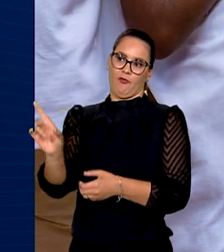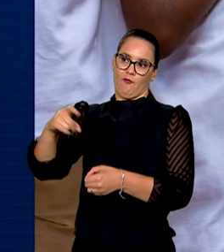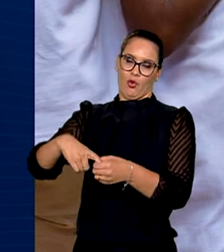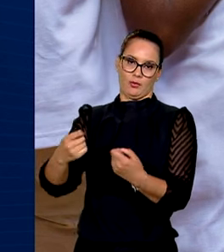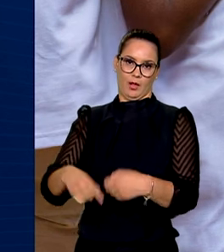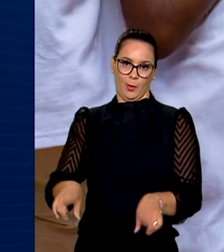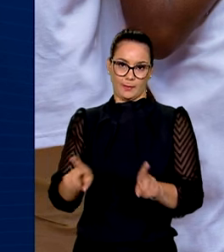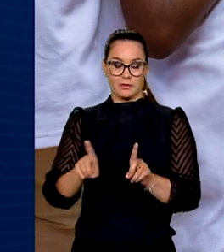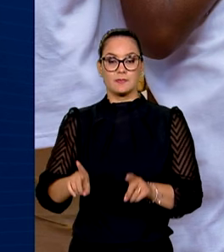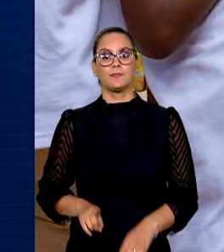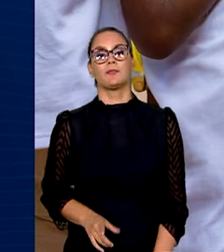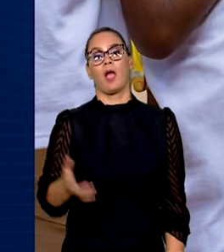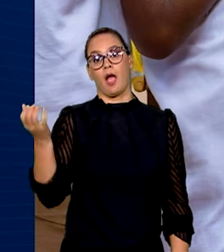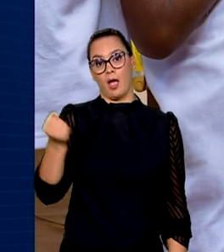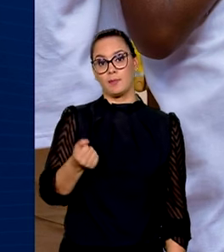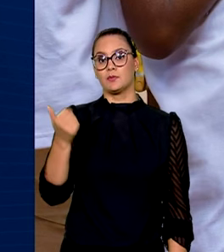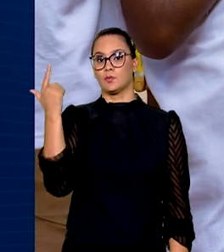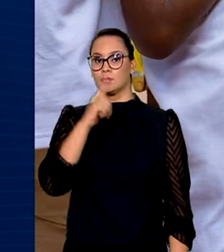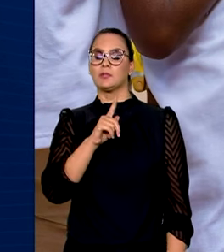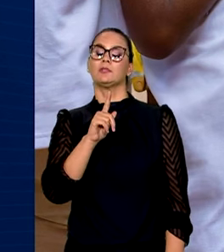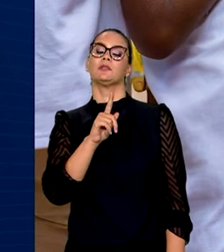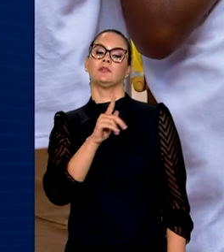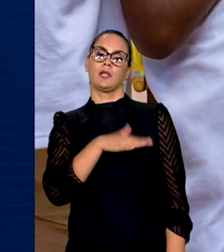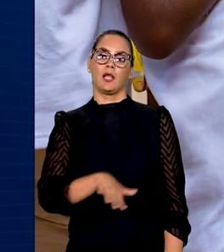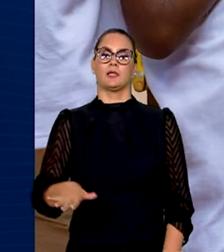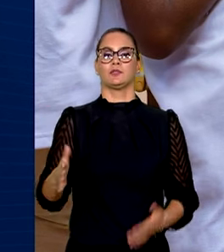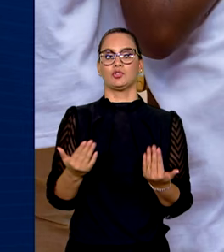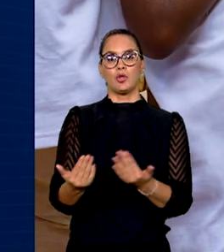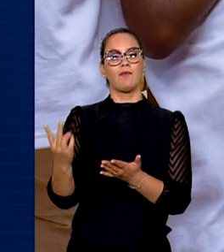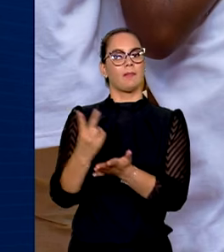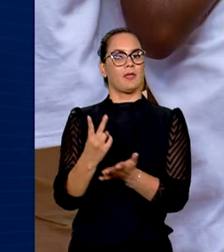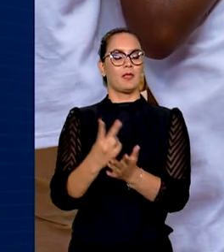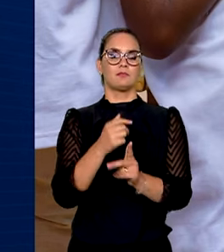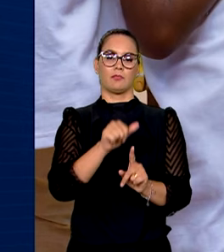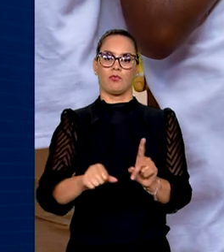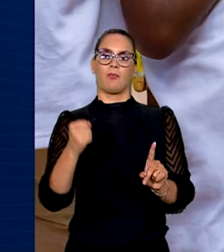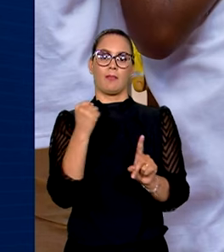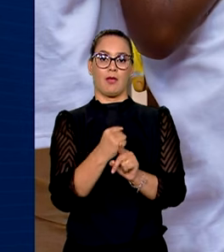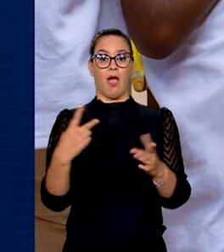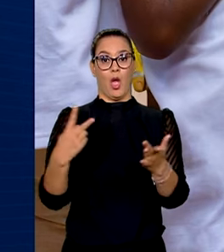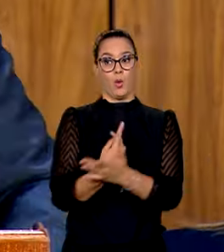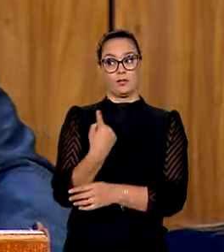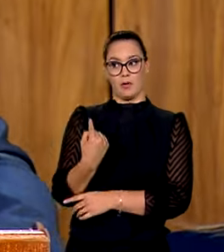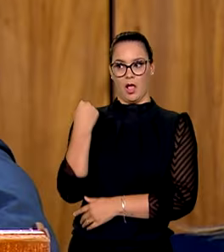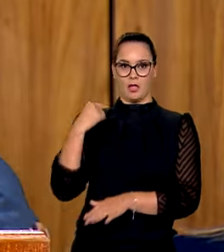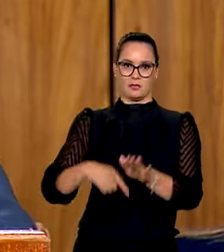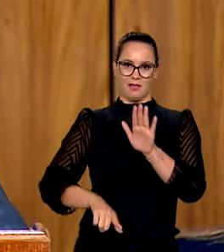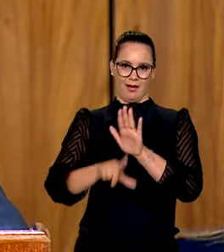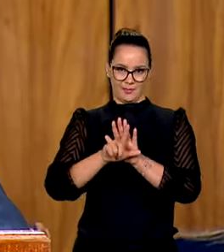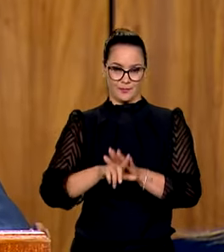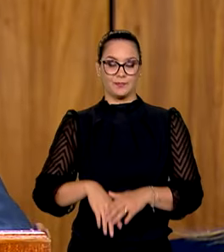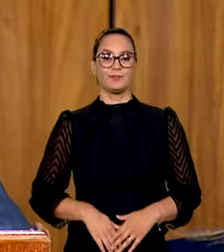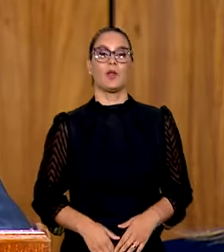valor. A pensão alcança crianças e adolescentes, mesmo que o feminicídio tenha acontecido anteriormente à lei. Quando eu